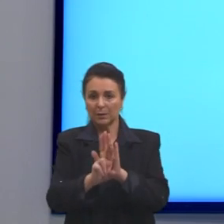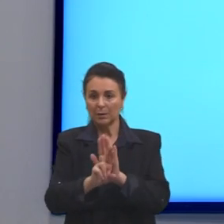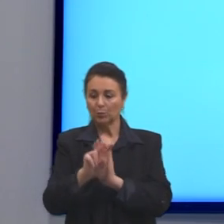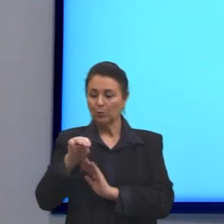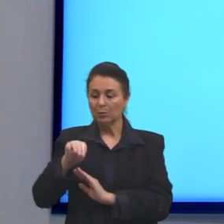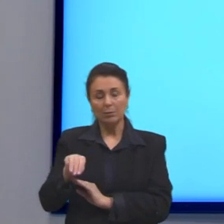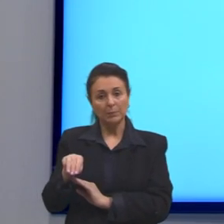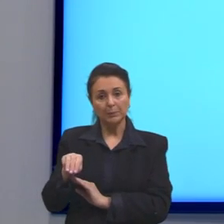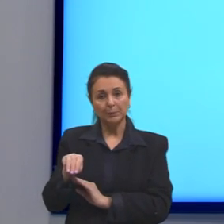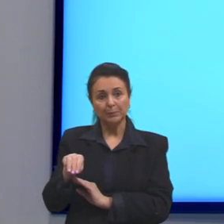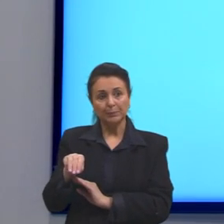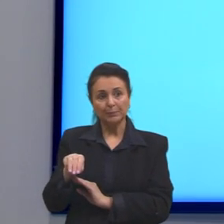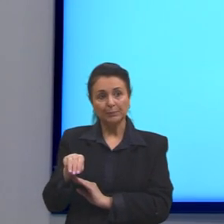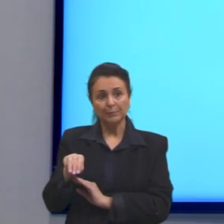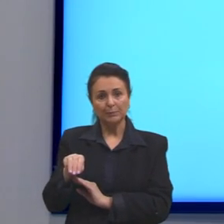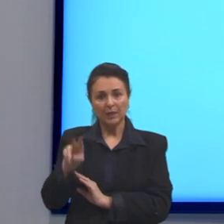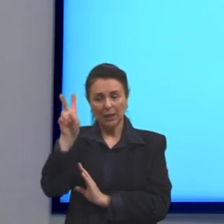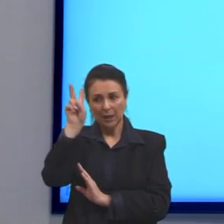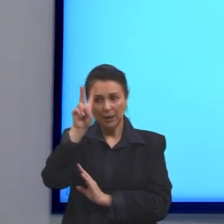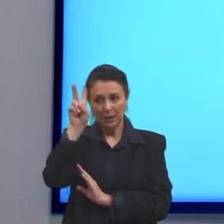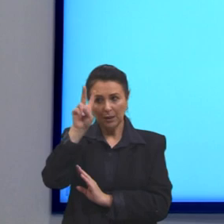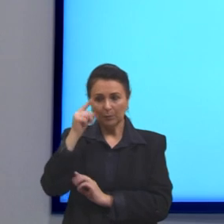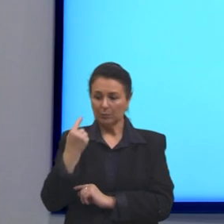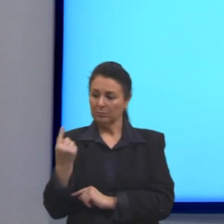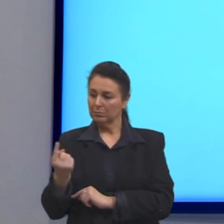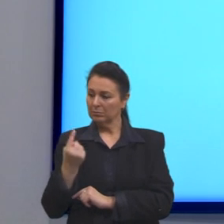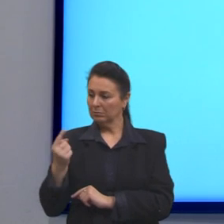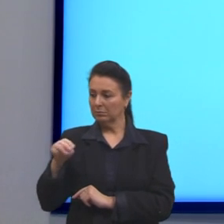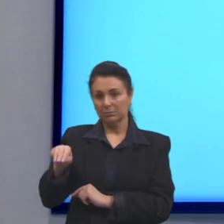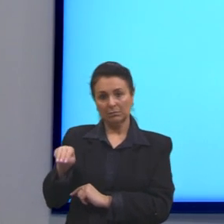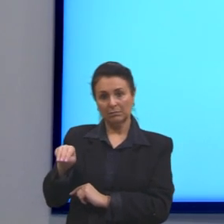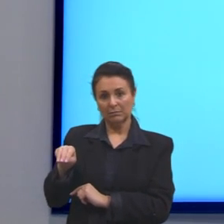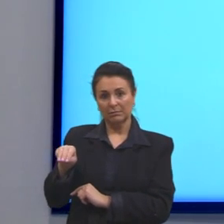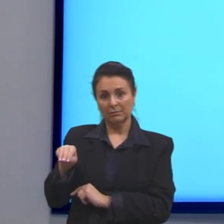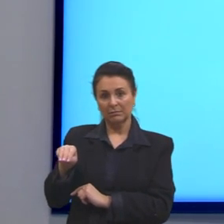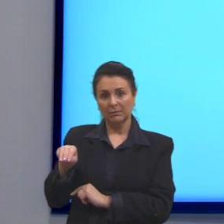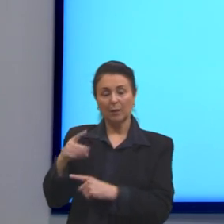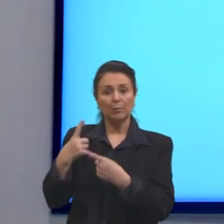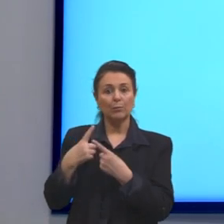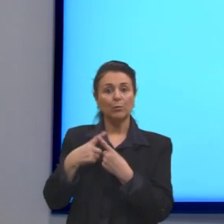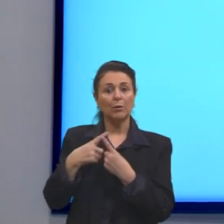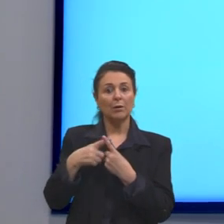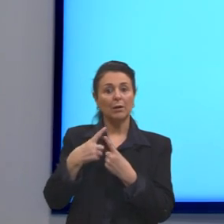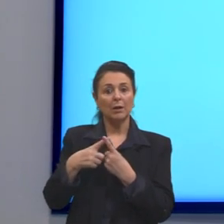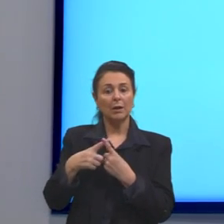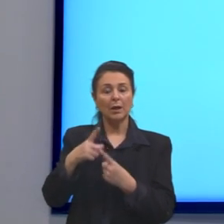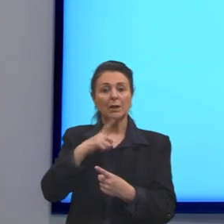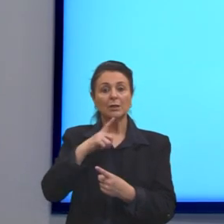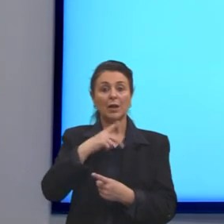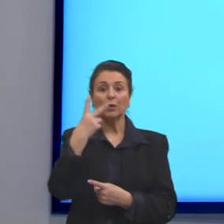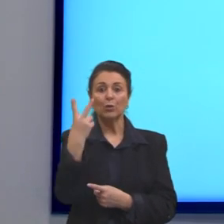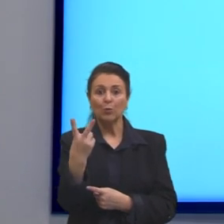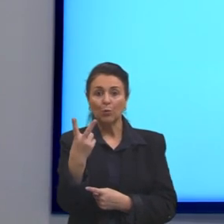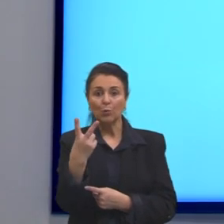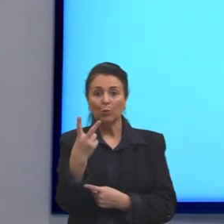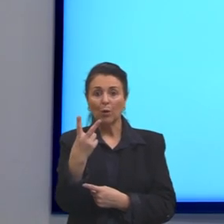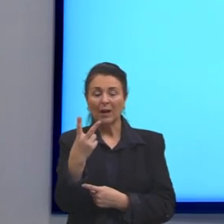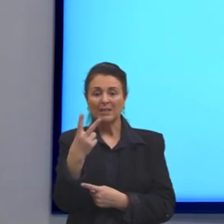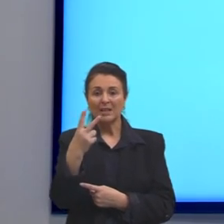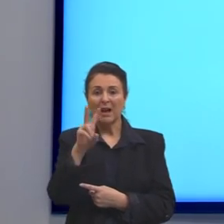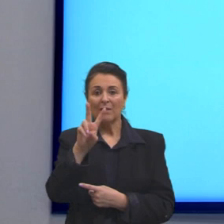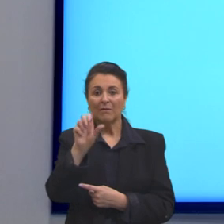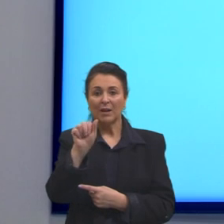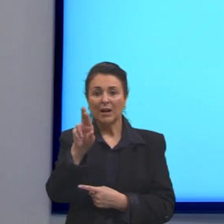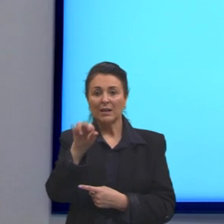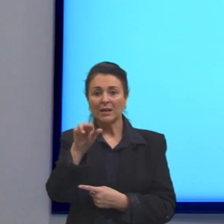por M. Lembra que nós isolamos o M? Justamente porque nós tínhamos duas variáveis. No momento